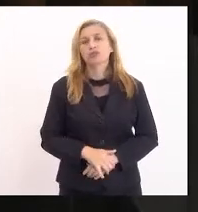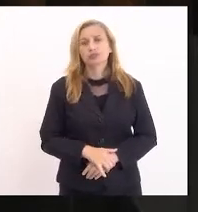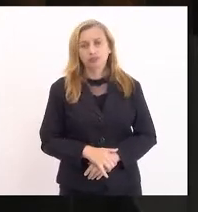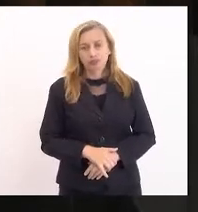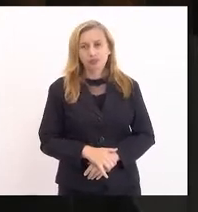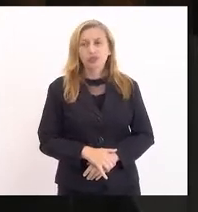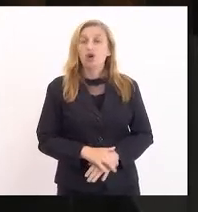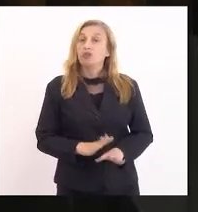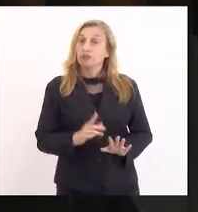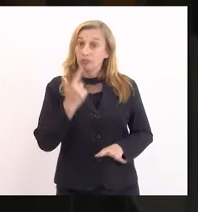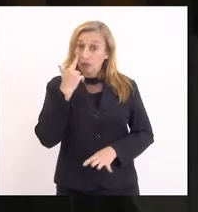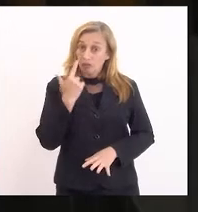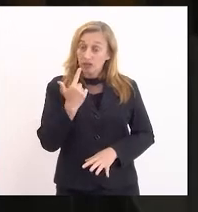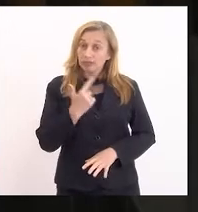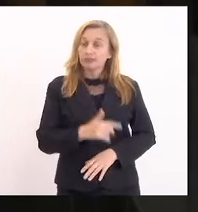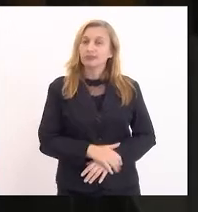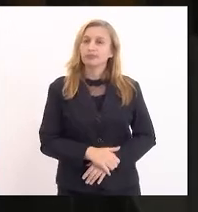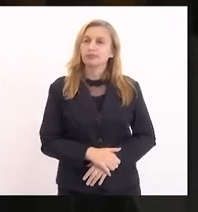Ora,